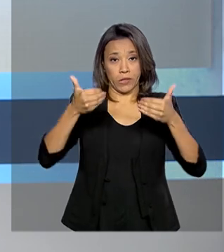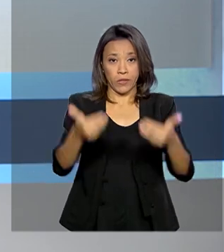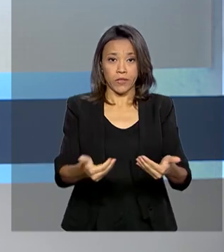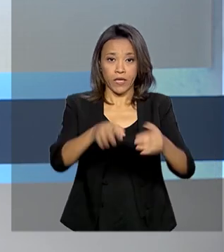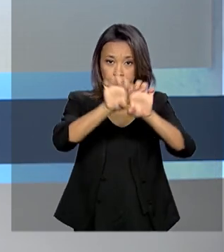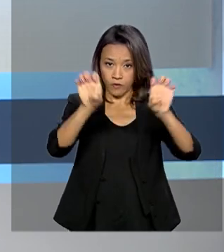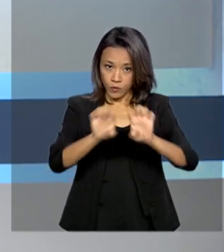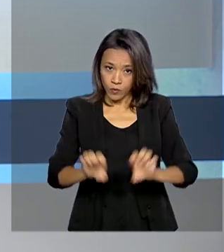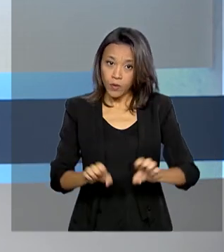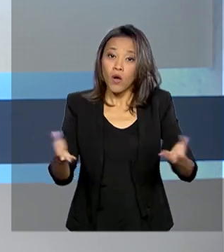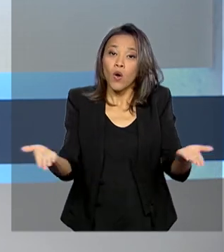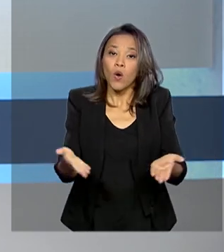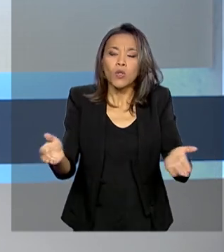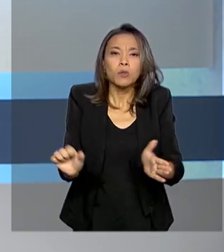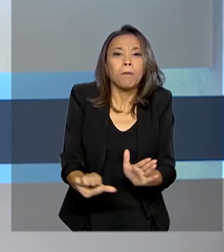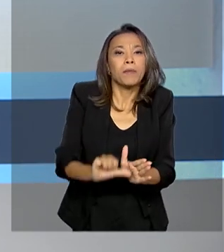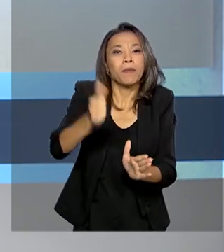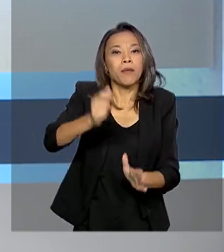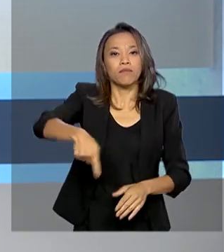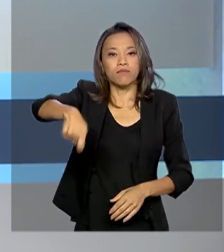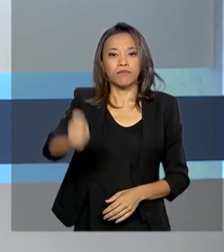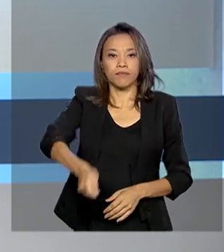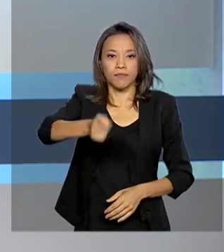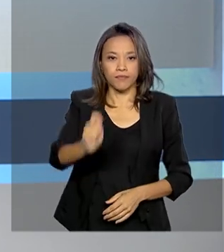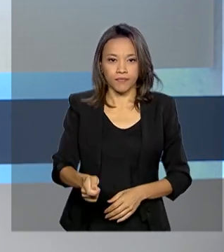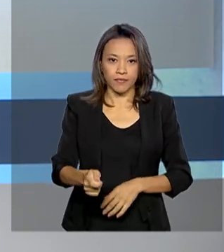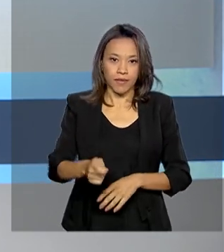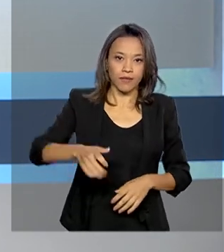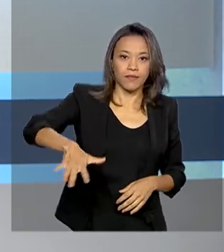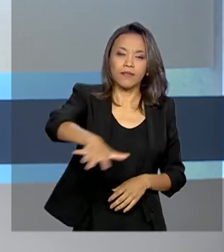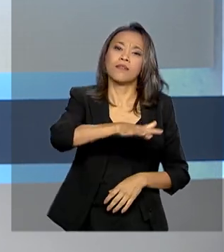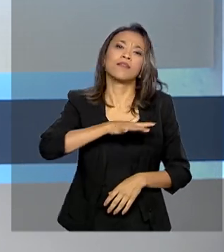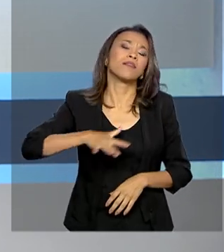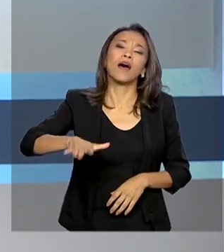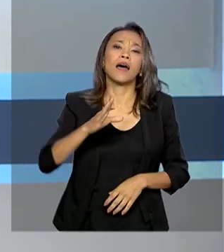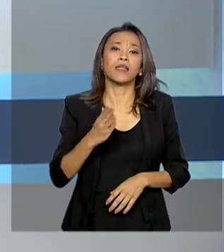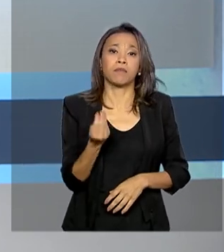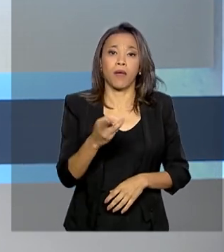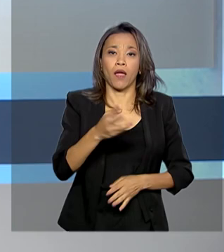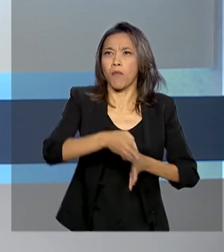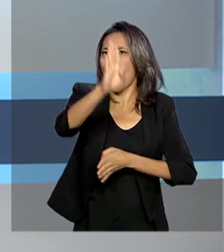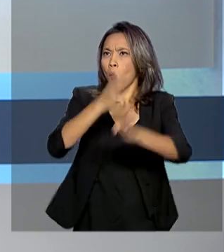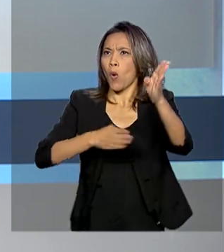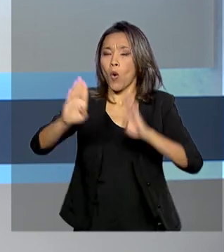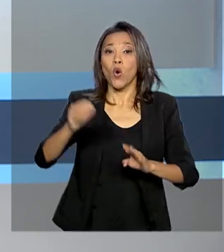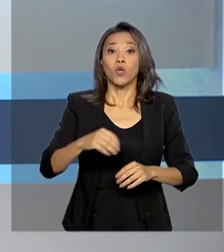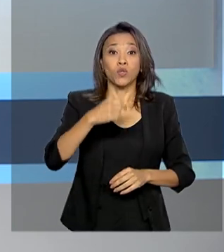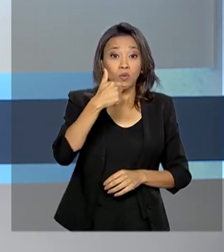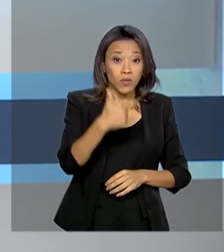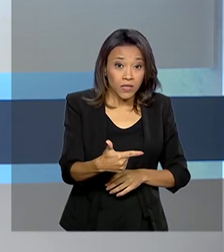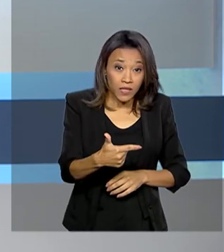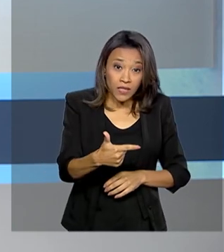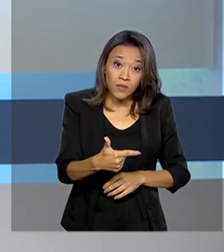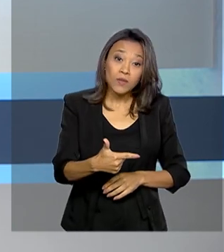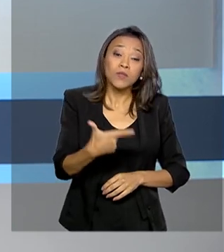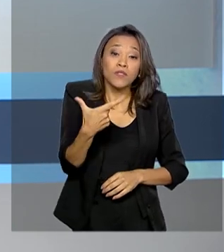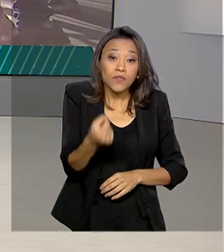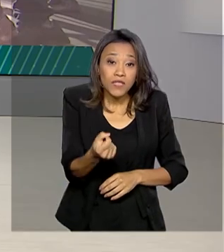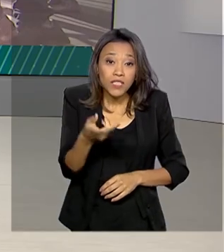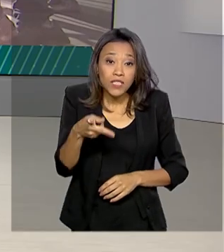Infraestrutura faz hoje o primeiro leilão do ano do setor rodoviário. São 220 quilômetros da BR-101.